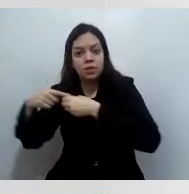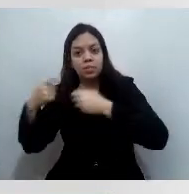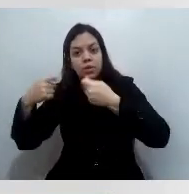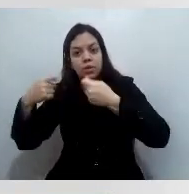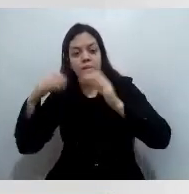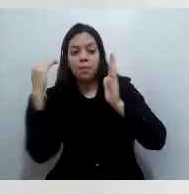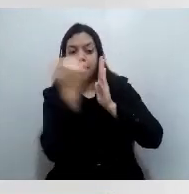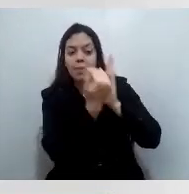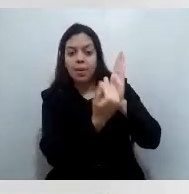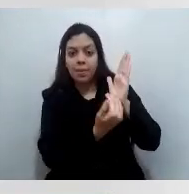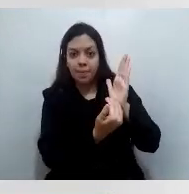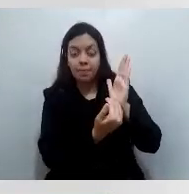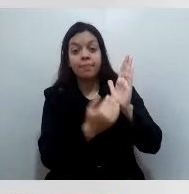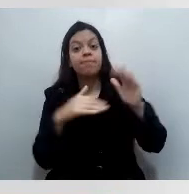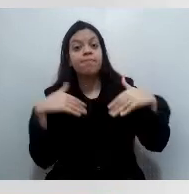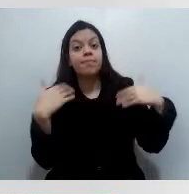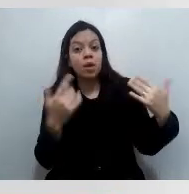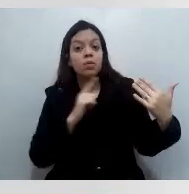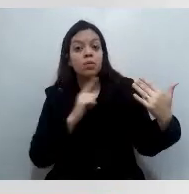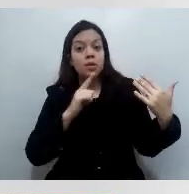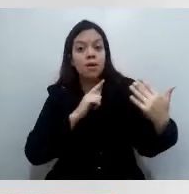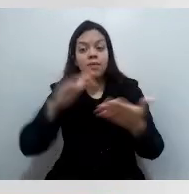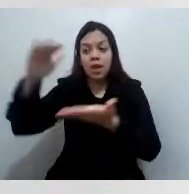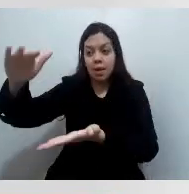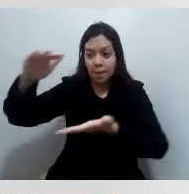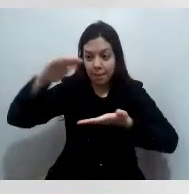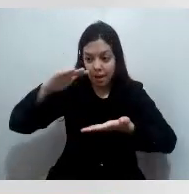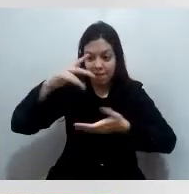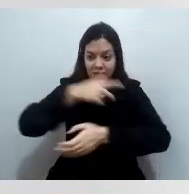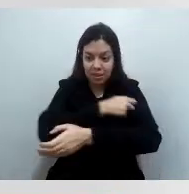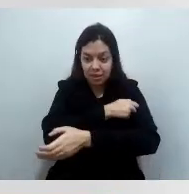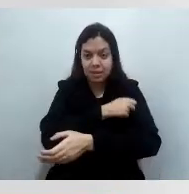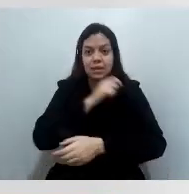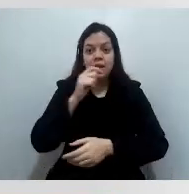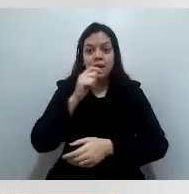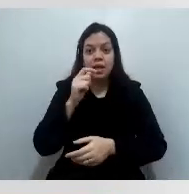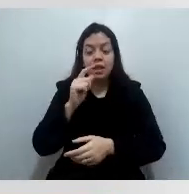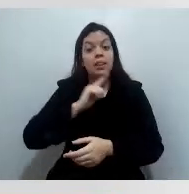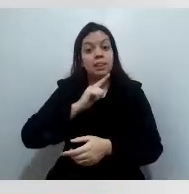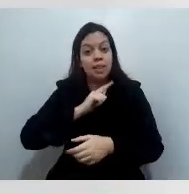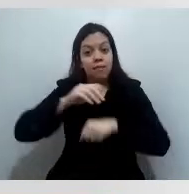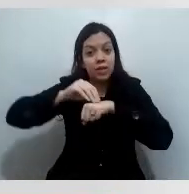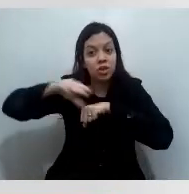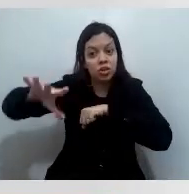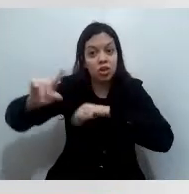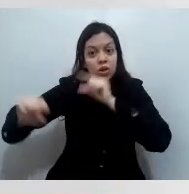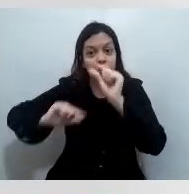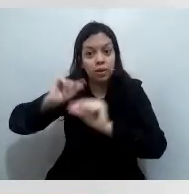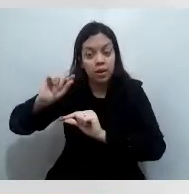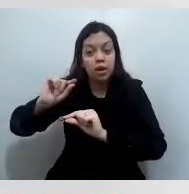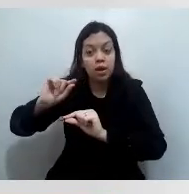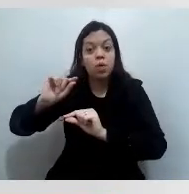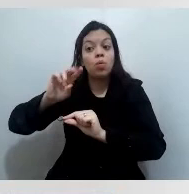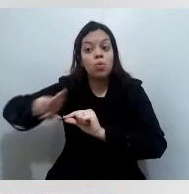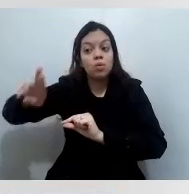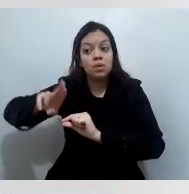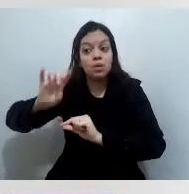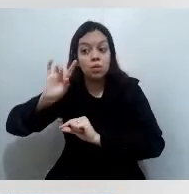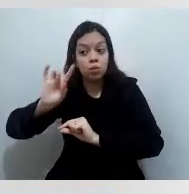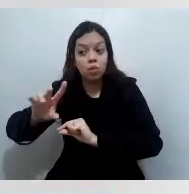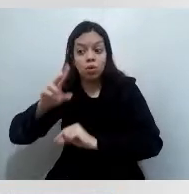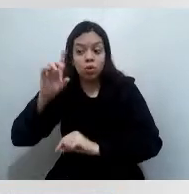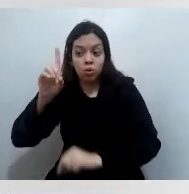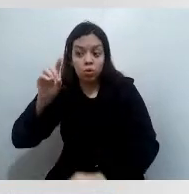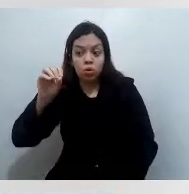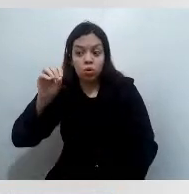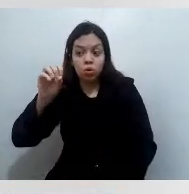remessas, houve essa recomendação de usar somente para a dose 1, não é?